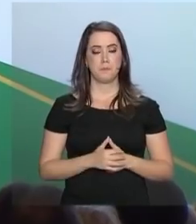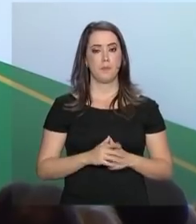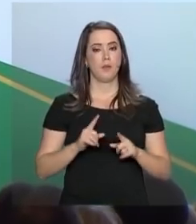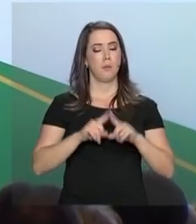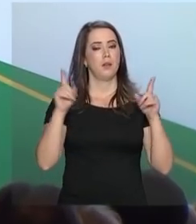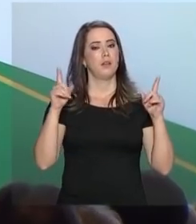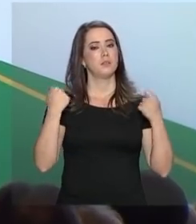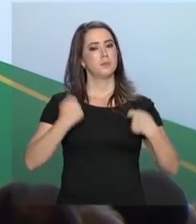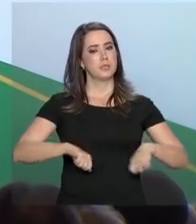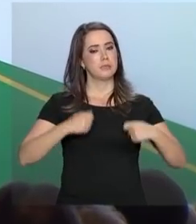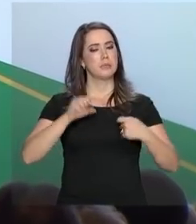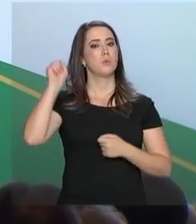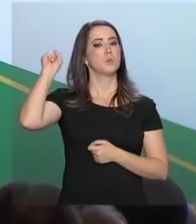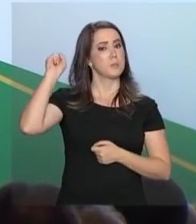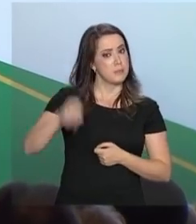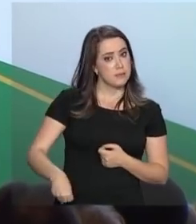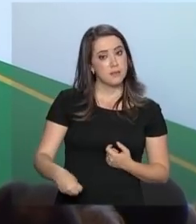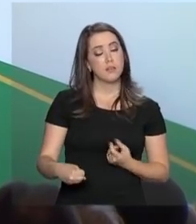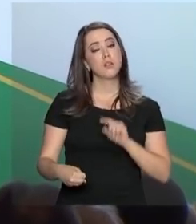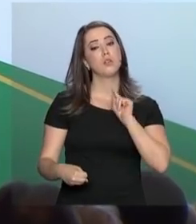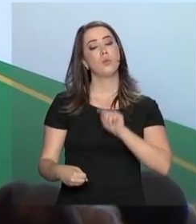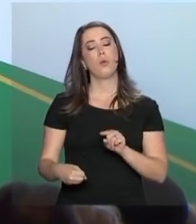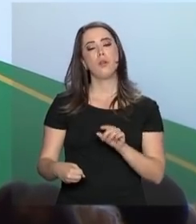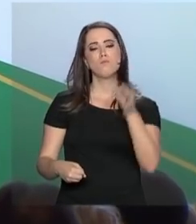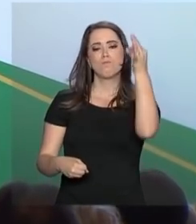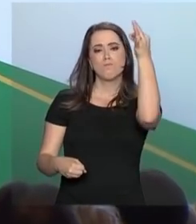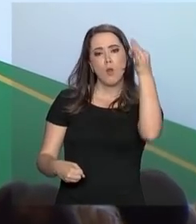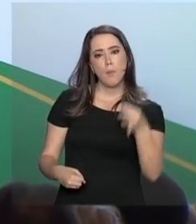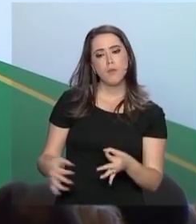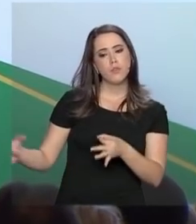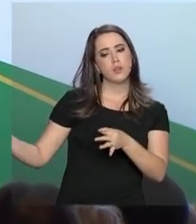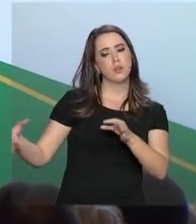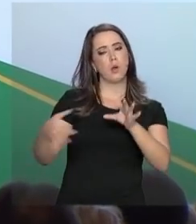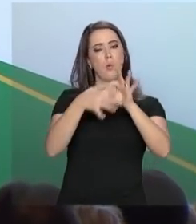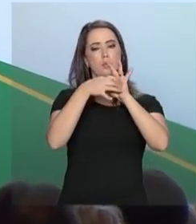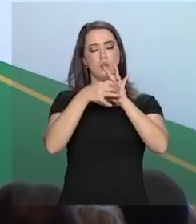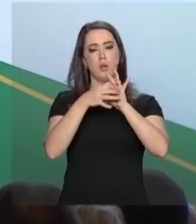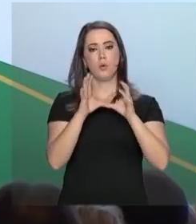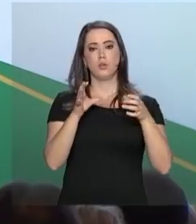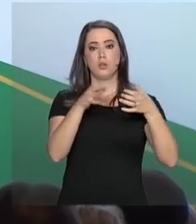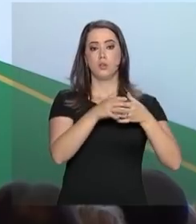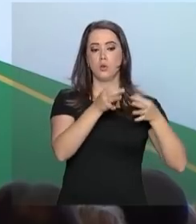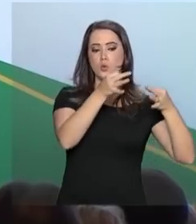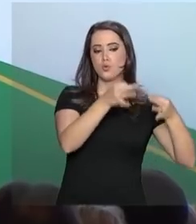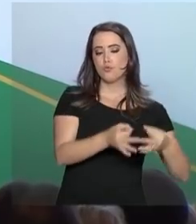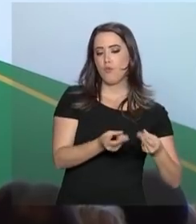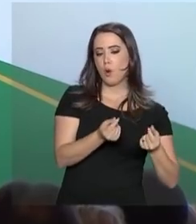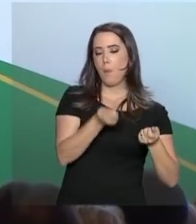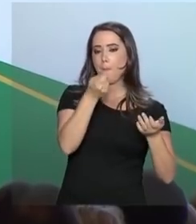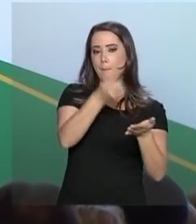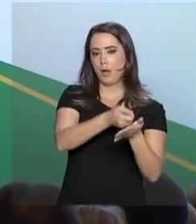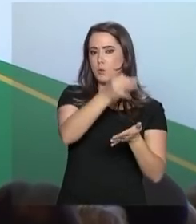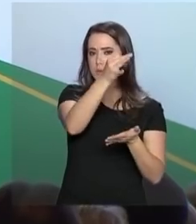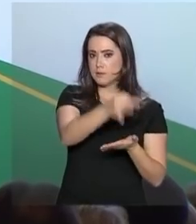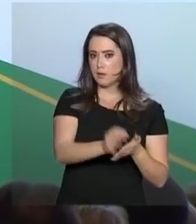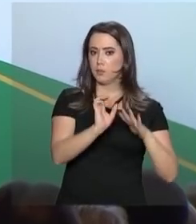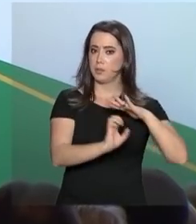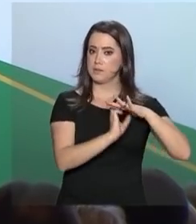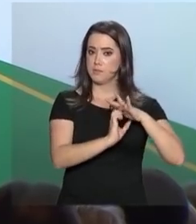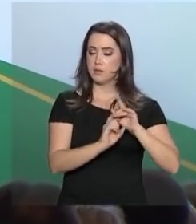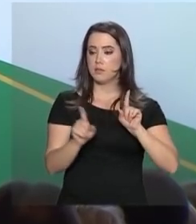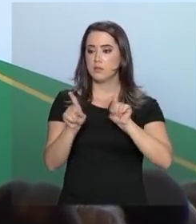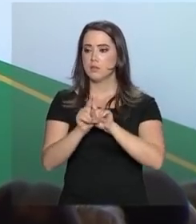Mas precisamos, sim, de uma perfeita sintonia entre a justa remuneração para as empresas